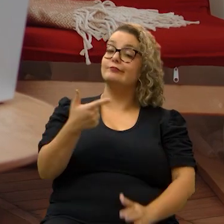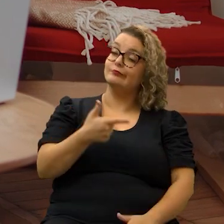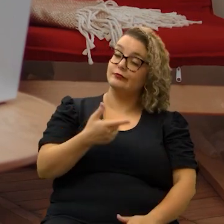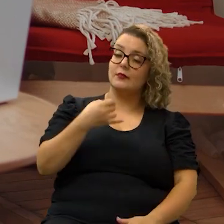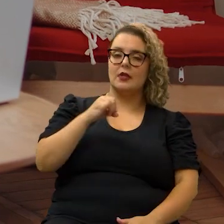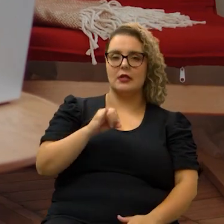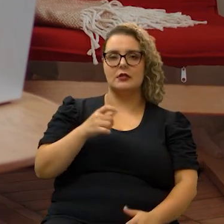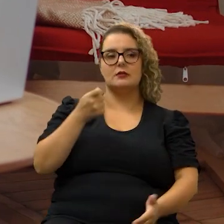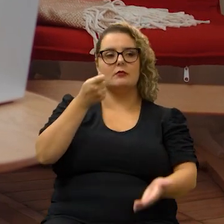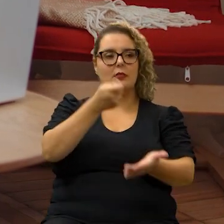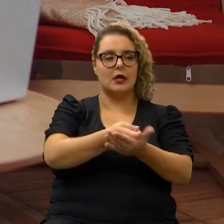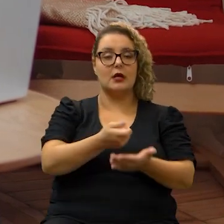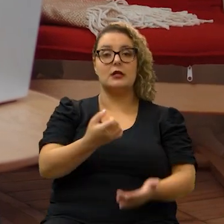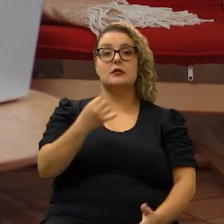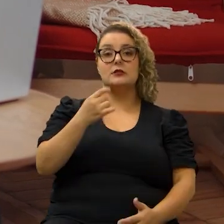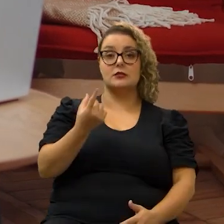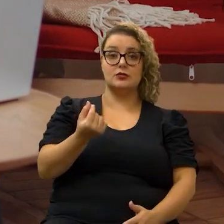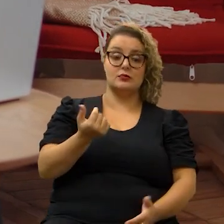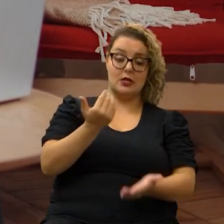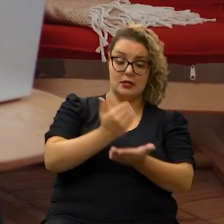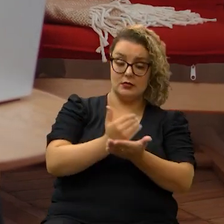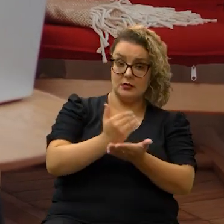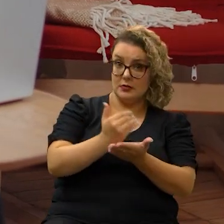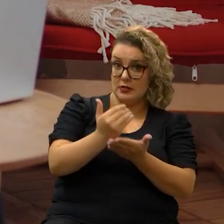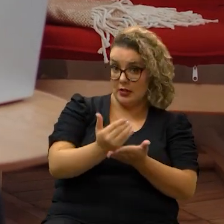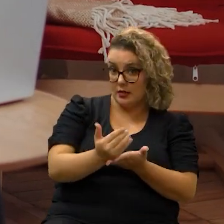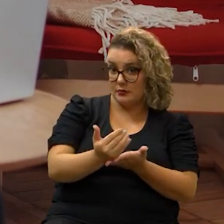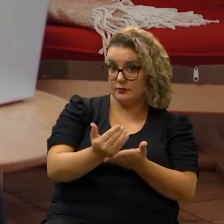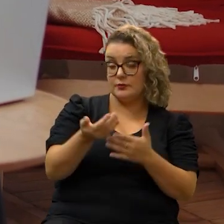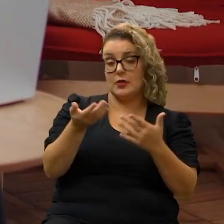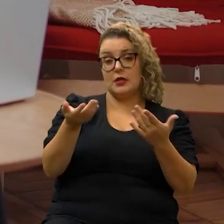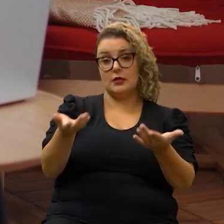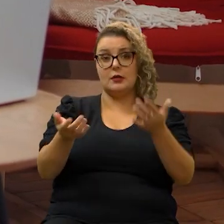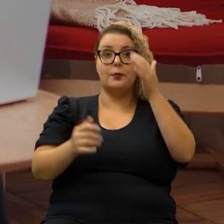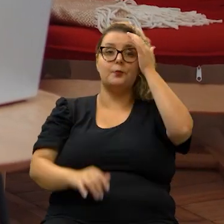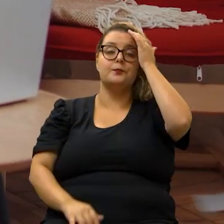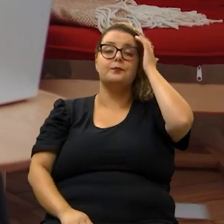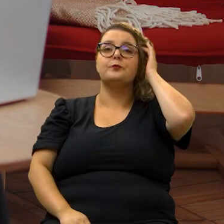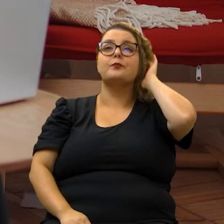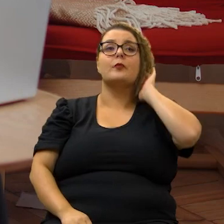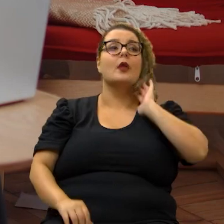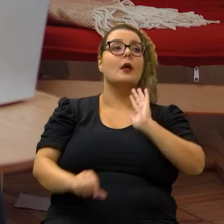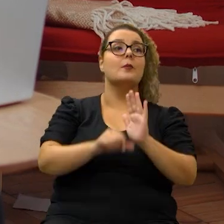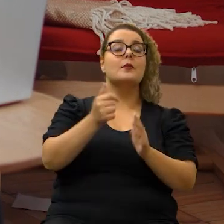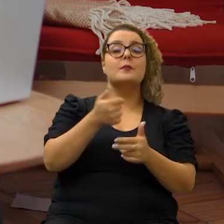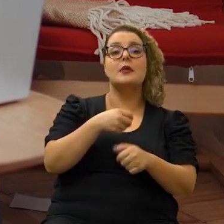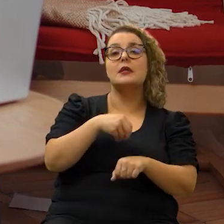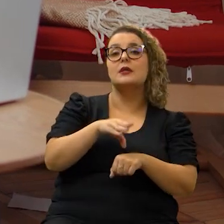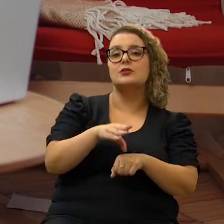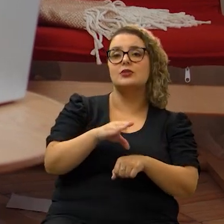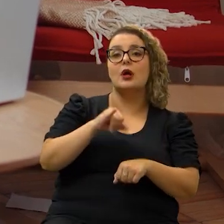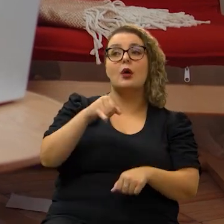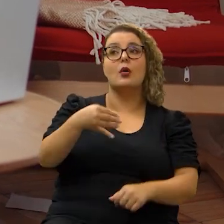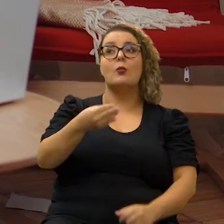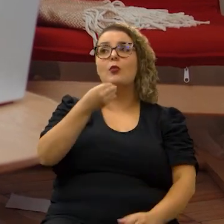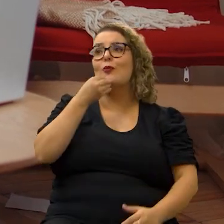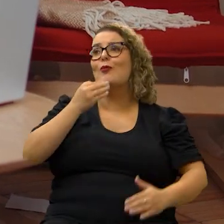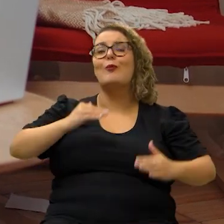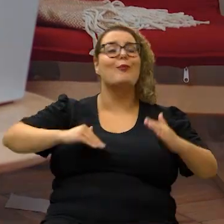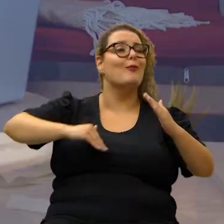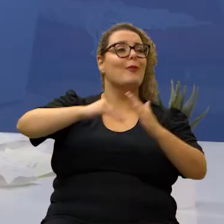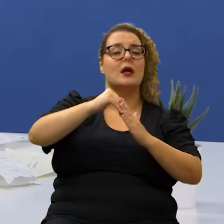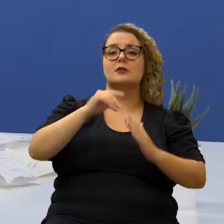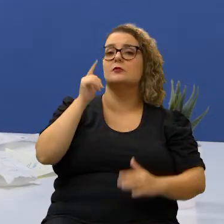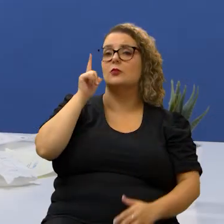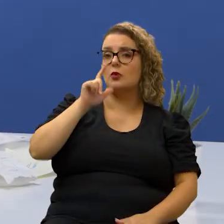aquele que você pagaria caso tivesse parcelado então a primeira dica é aproveitar